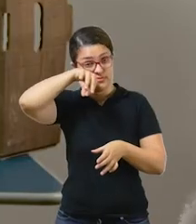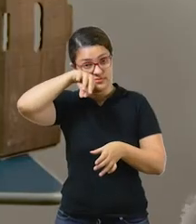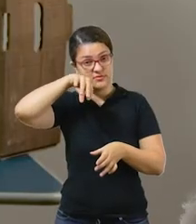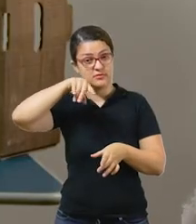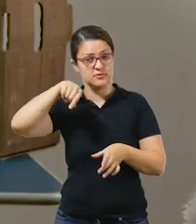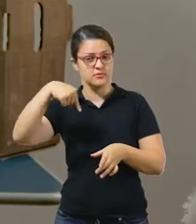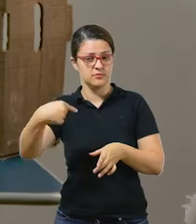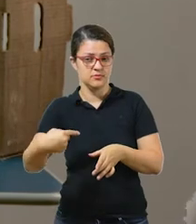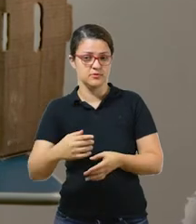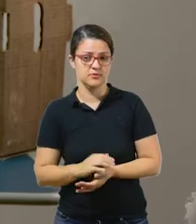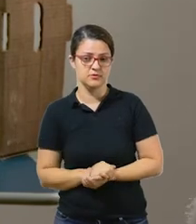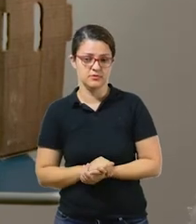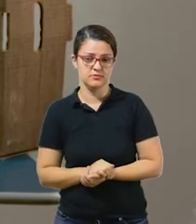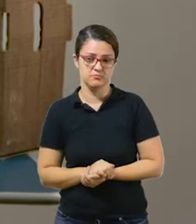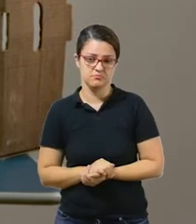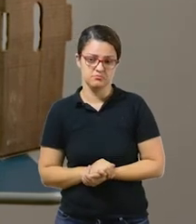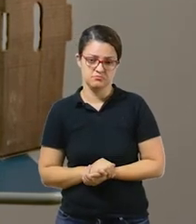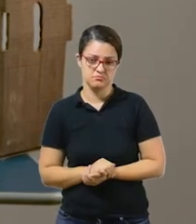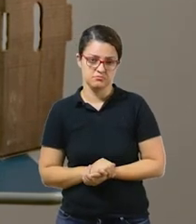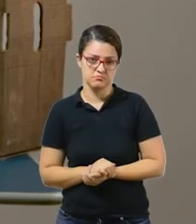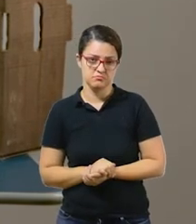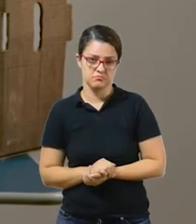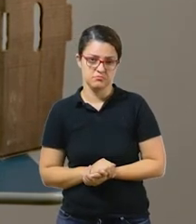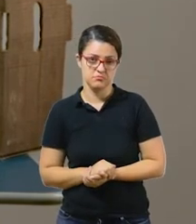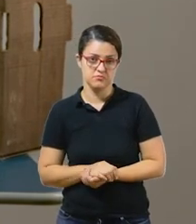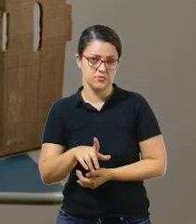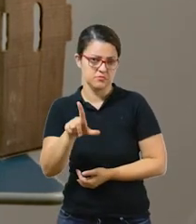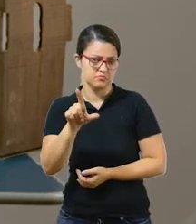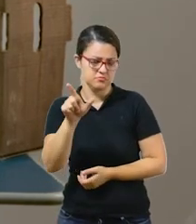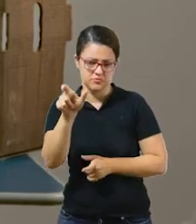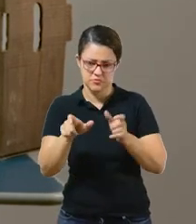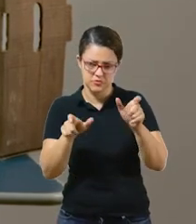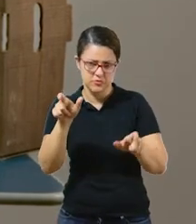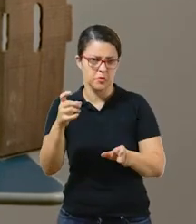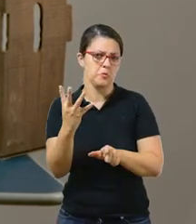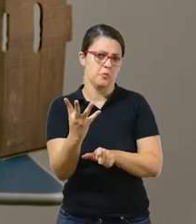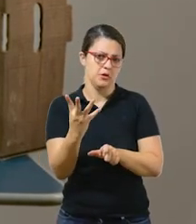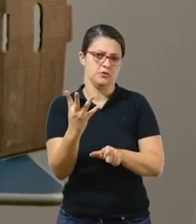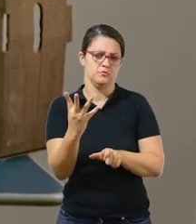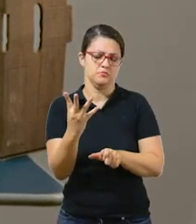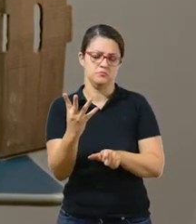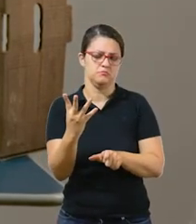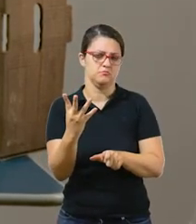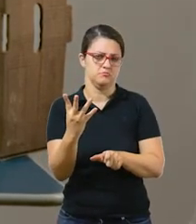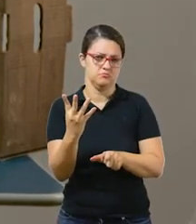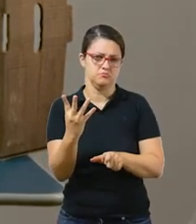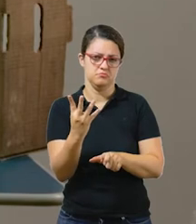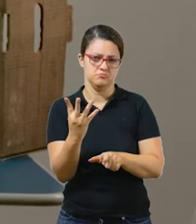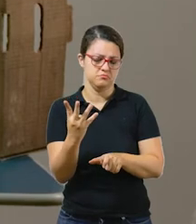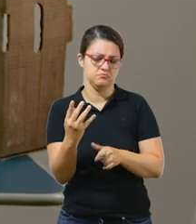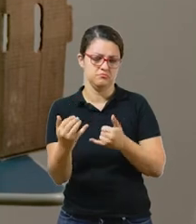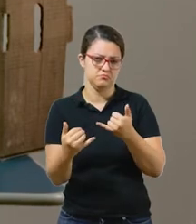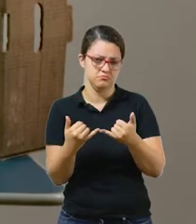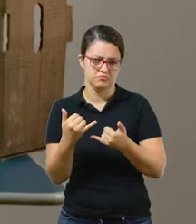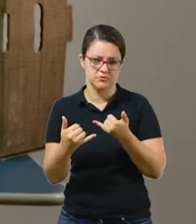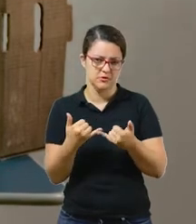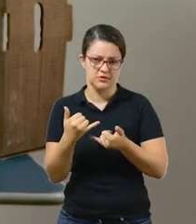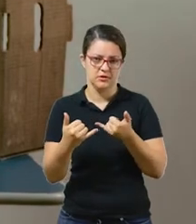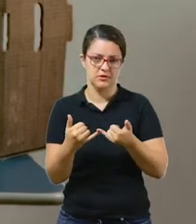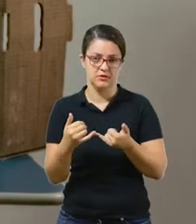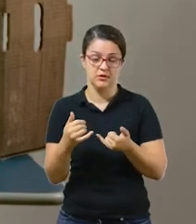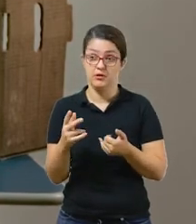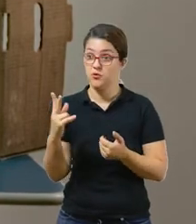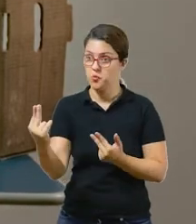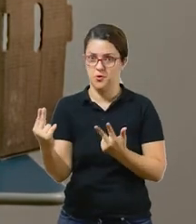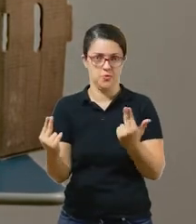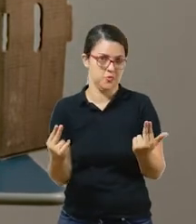Aí, vai jogar de dois ou quatro pessoas. De quatro é legal, porque aí você forma duplas. Aí você vai